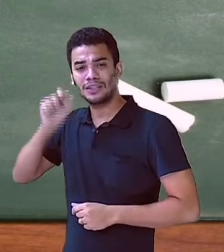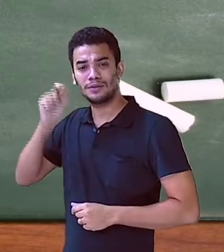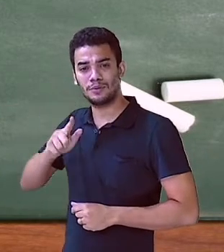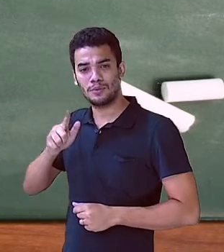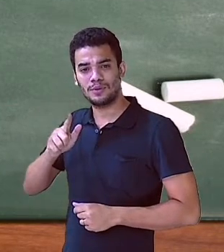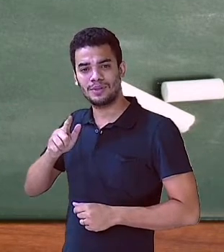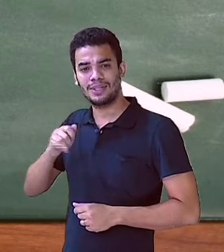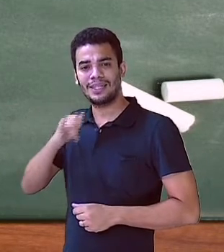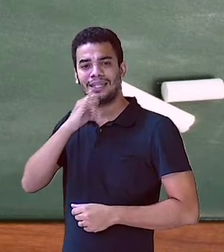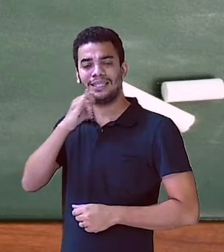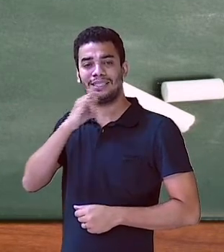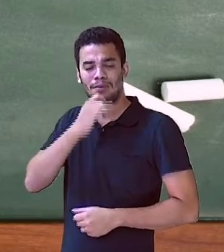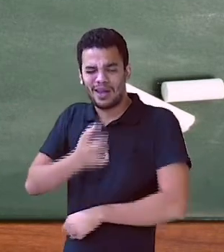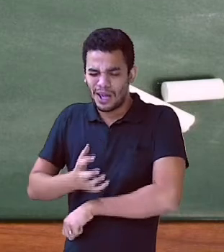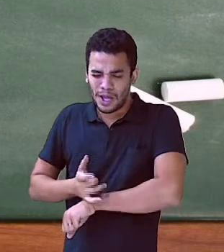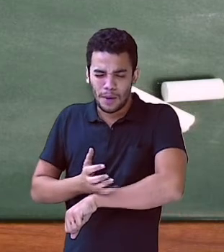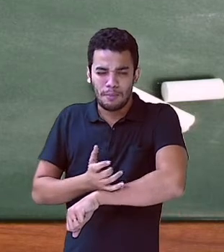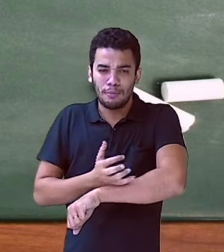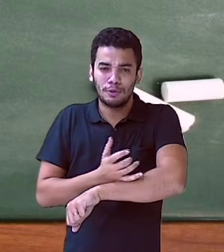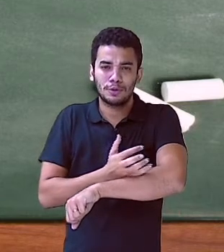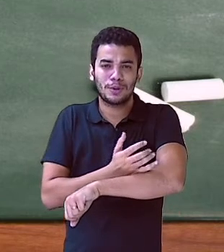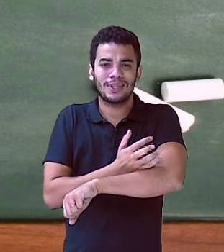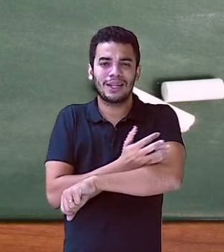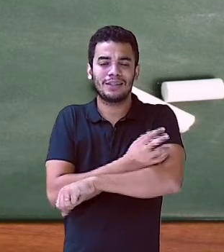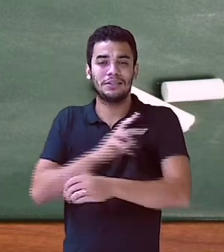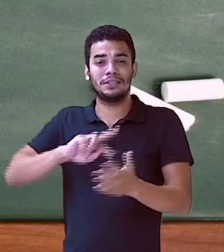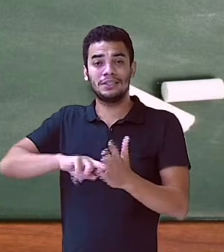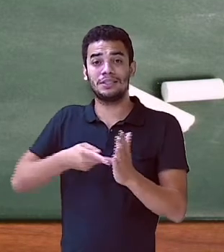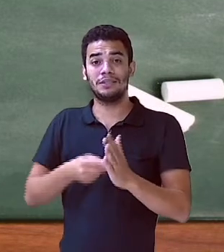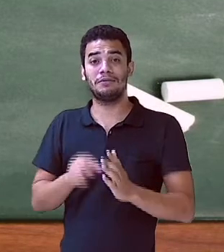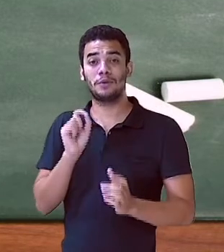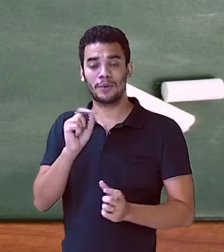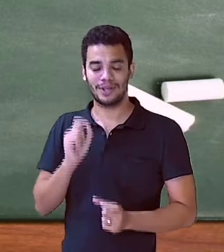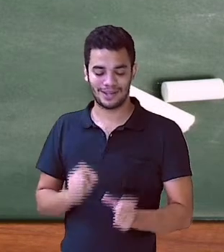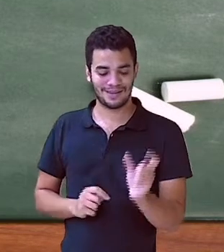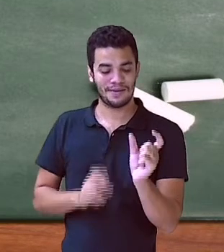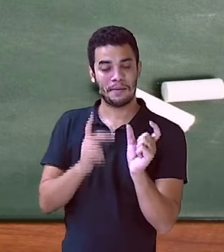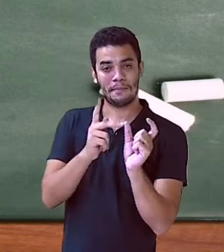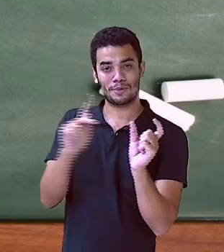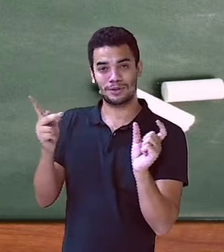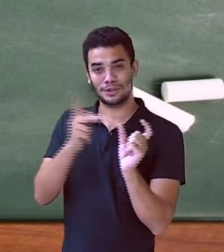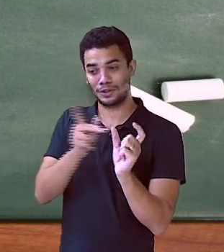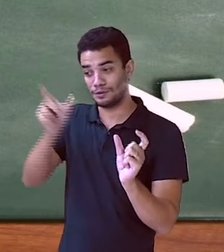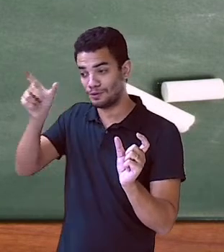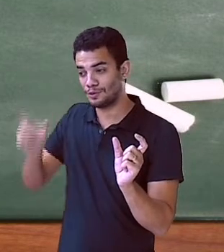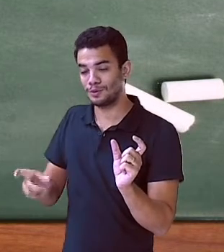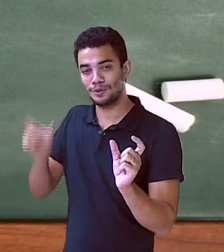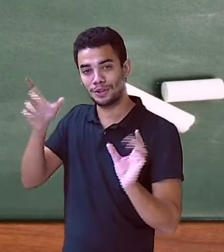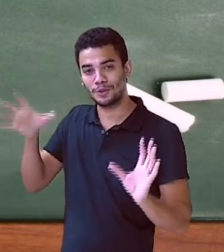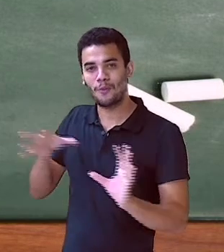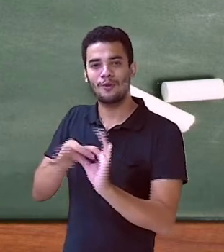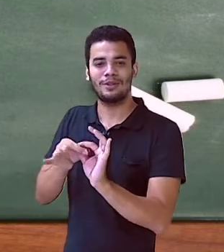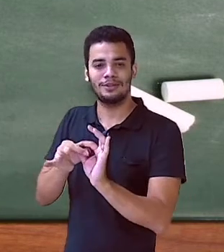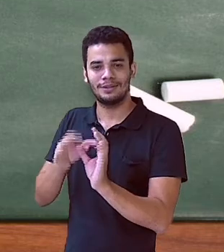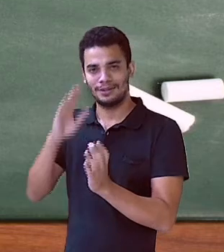emocionados é predicativo do sujeito. E aí, temos o núcleo, então, observavam e emocionados.